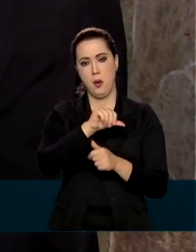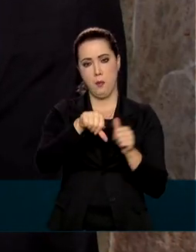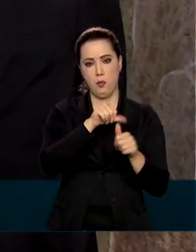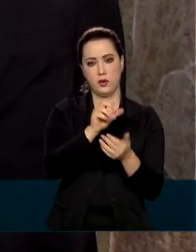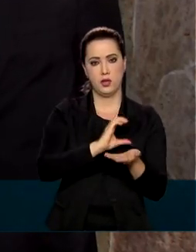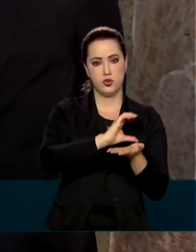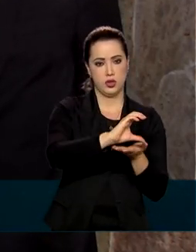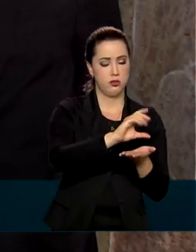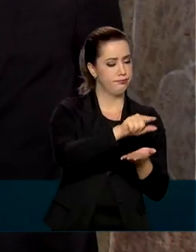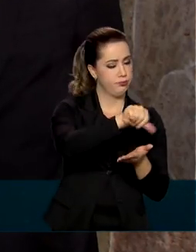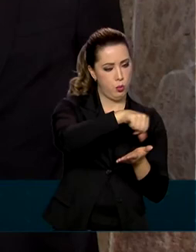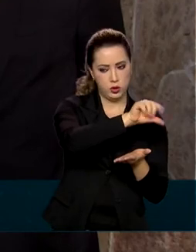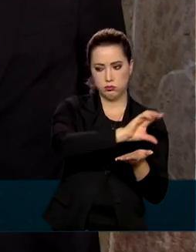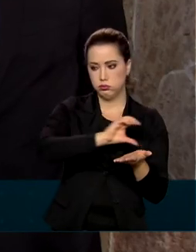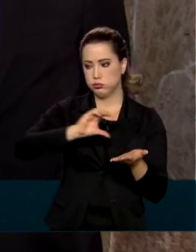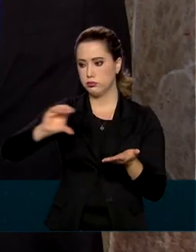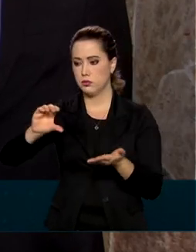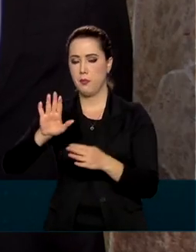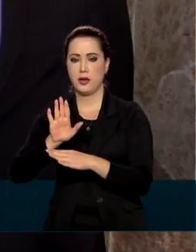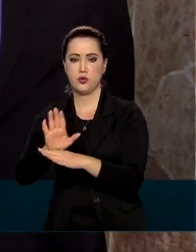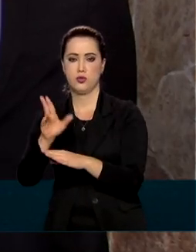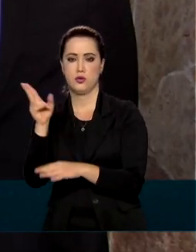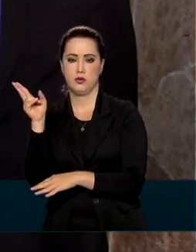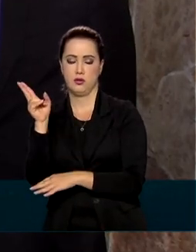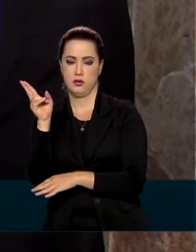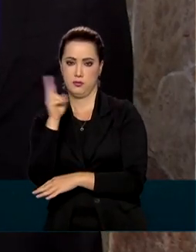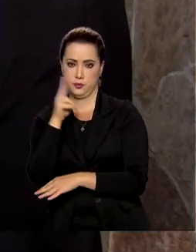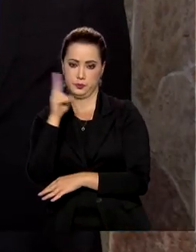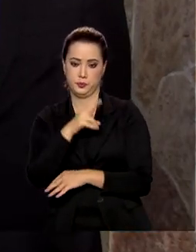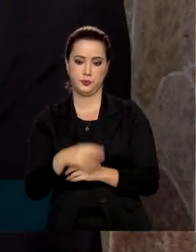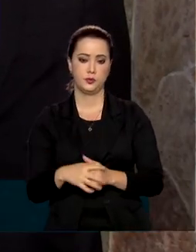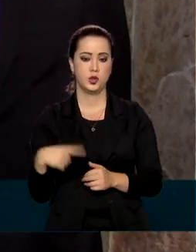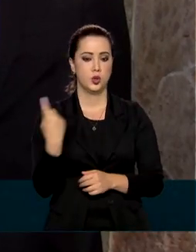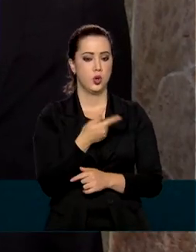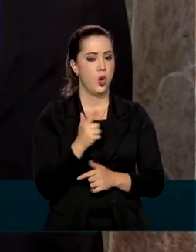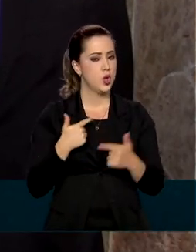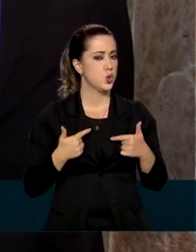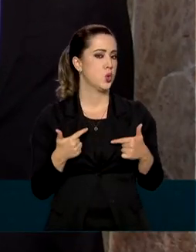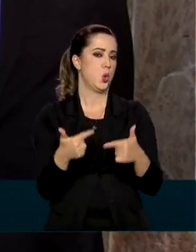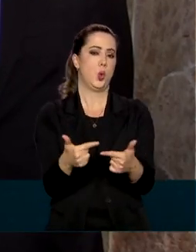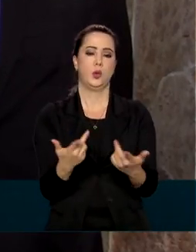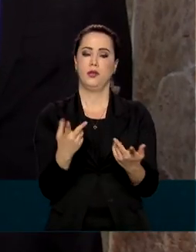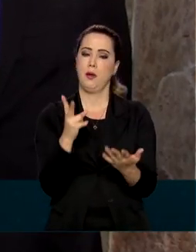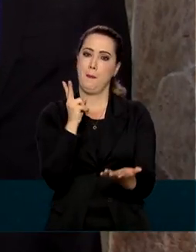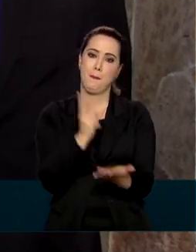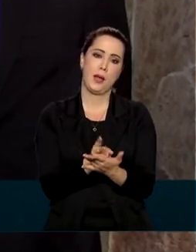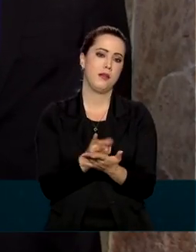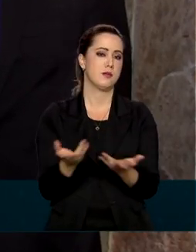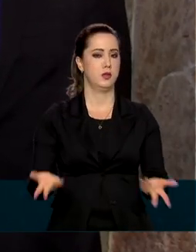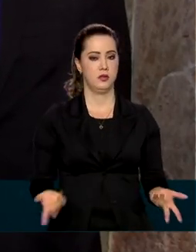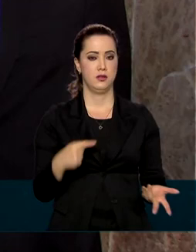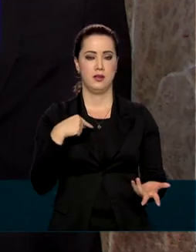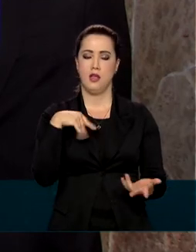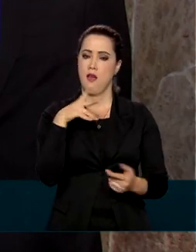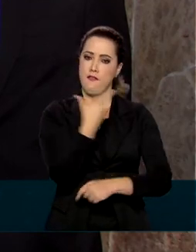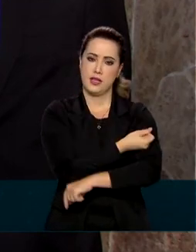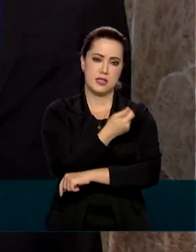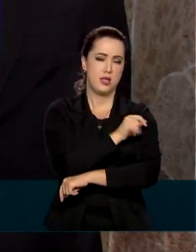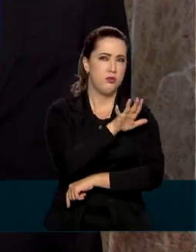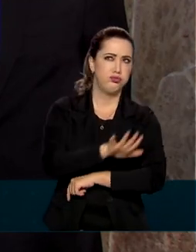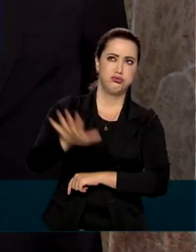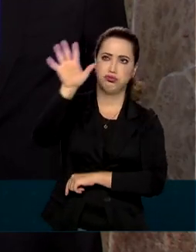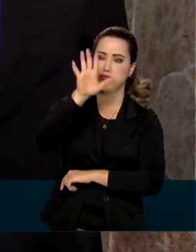concessão do auxílio emergencial. Nós estamos todos na mesma luta. A vacina em massa, o auxílio emergencial o mais rápido possível,